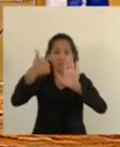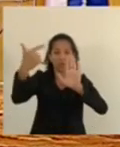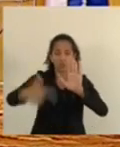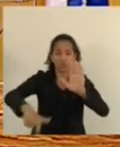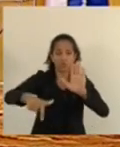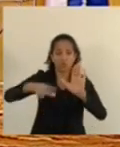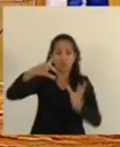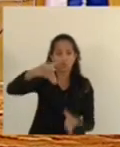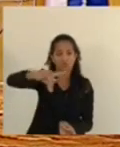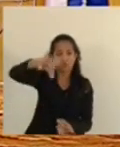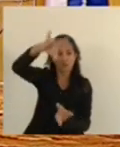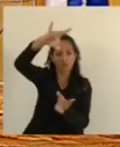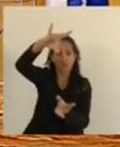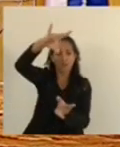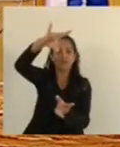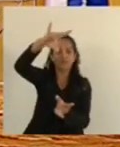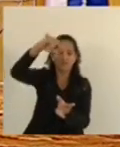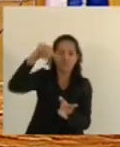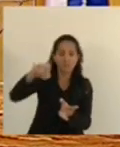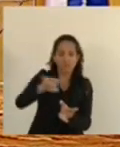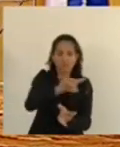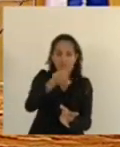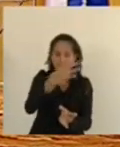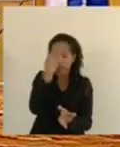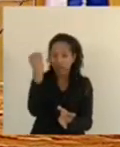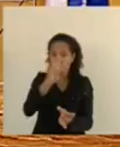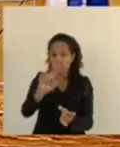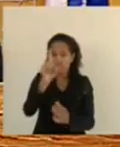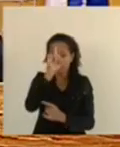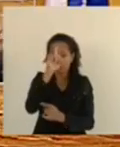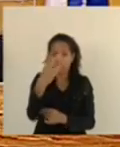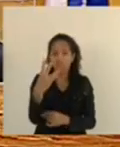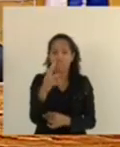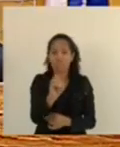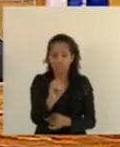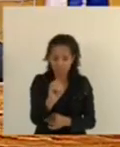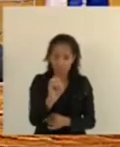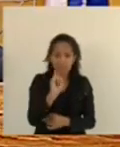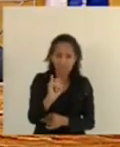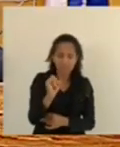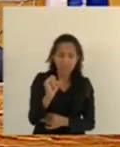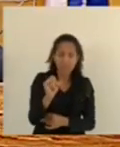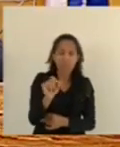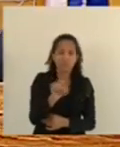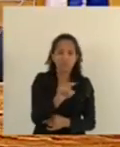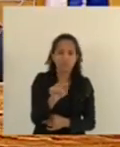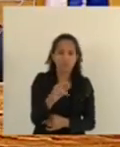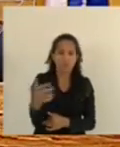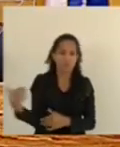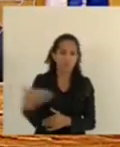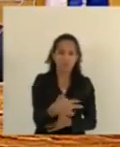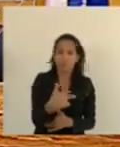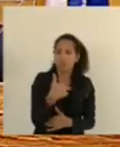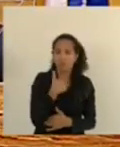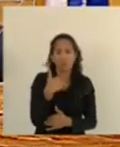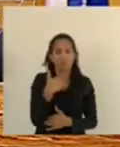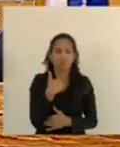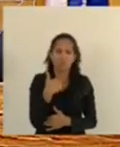cartaz. Aqui, não se esqueça, dia 30, se você não puder vir à Assembleia,